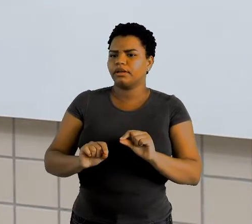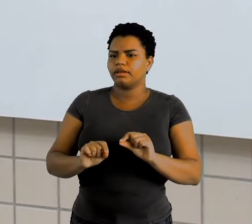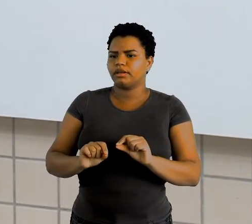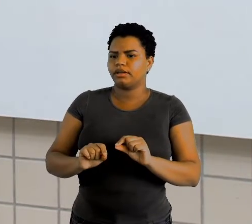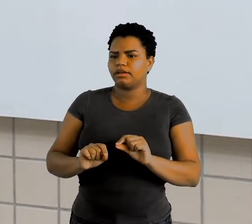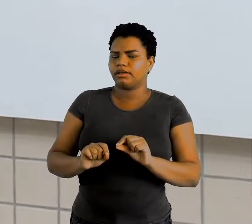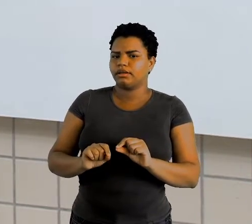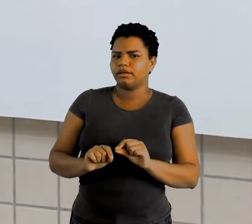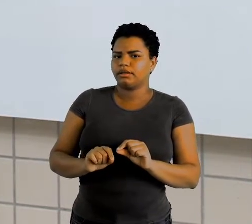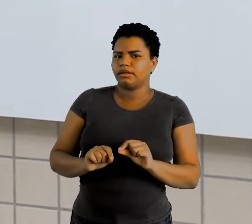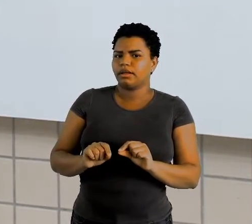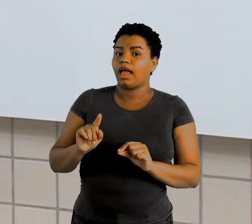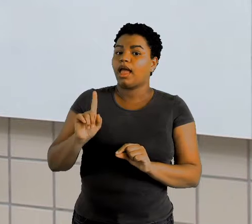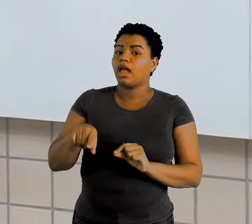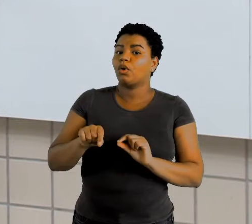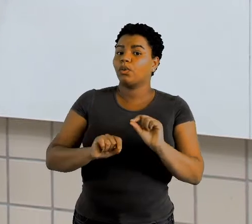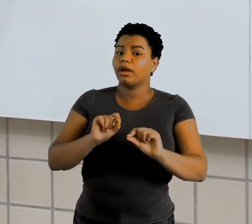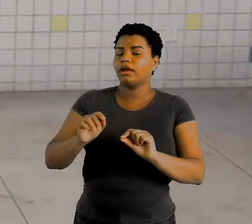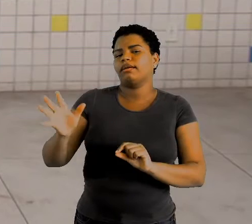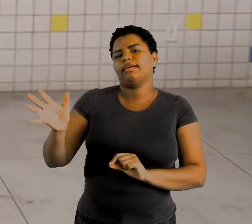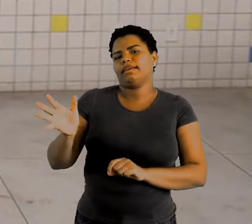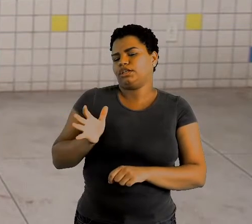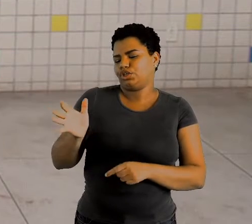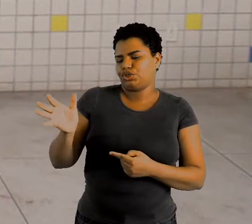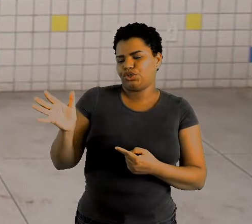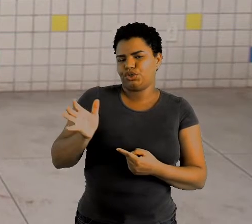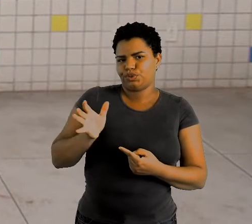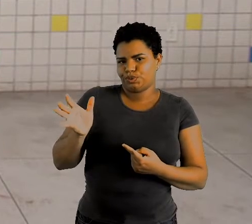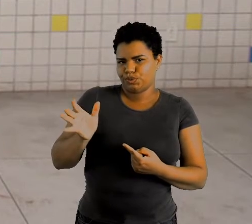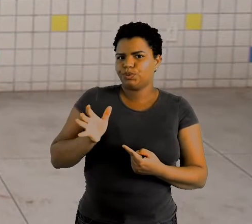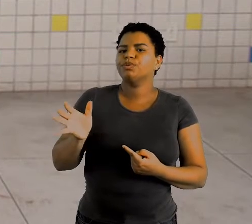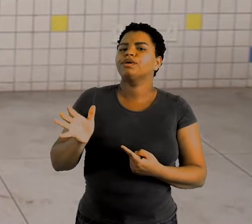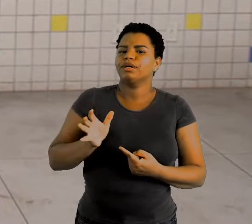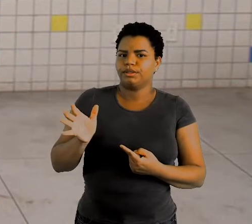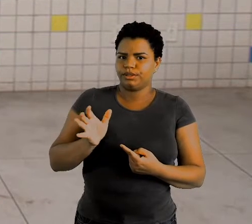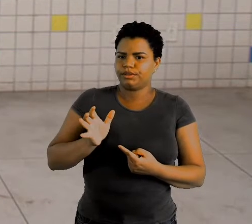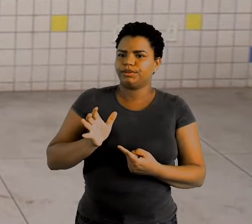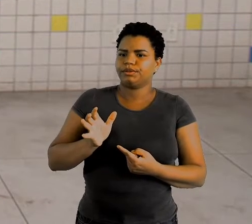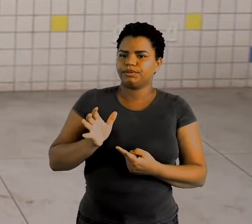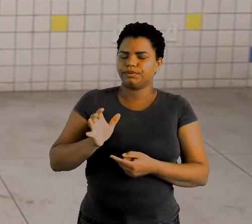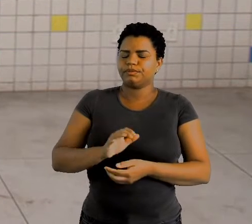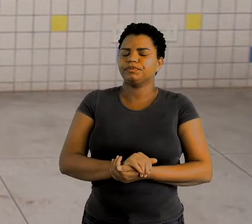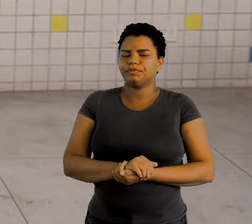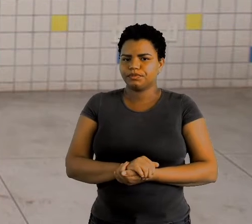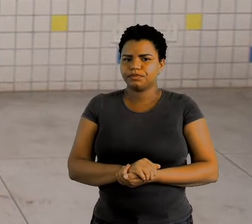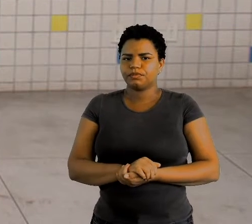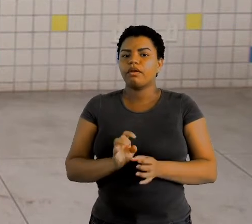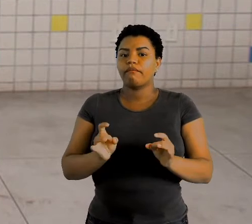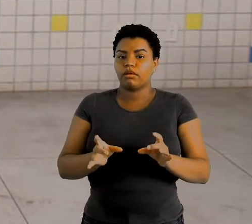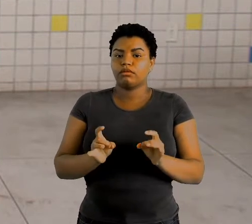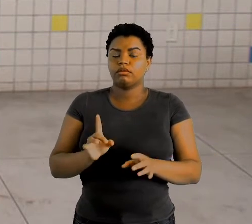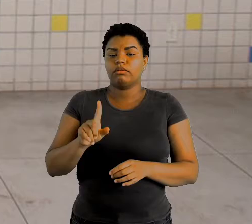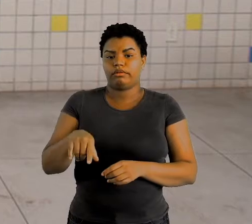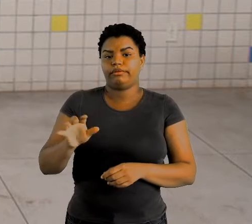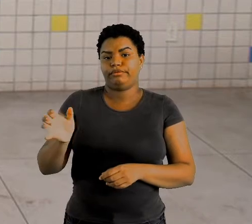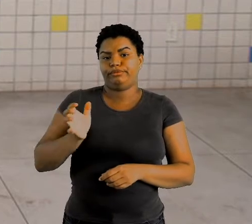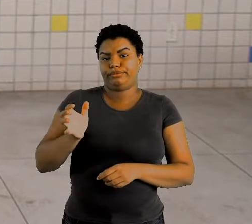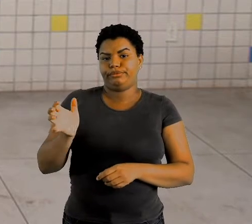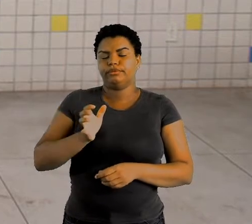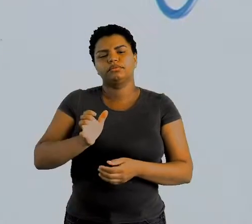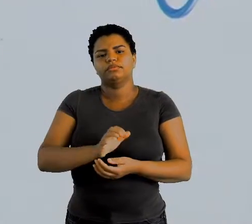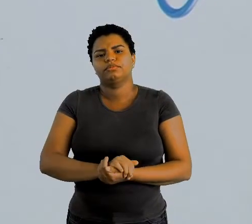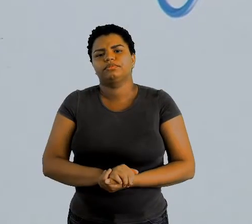rico. Rico, ok? O mercador é rico. Então,